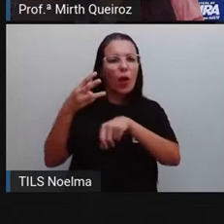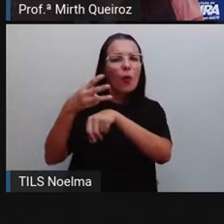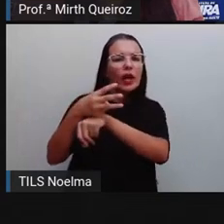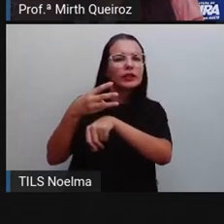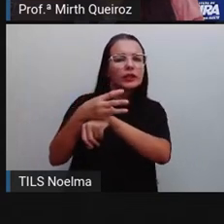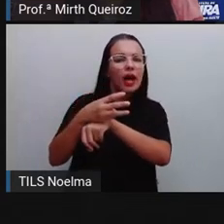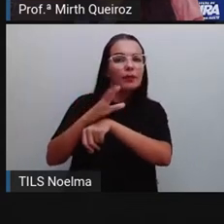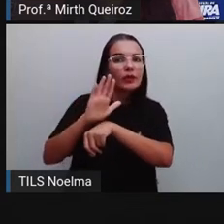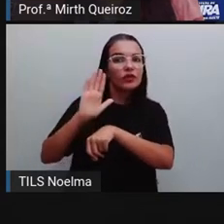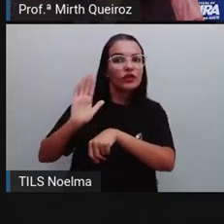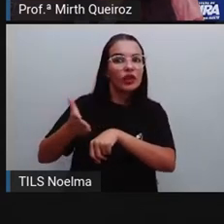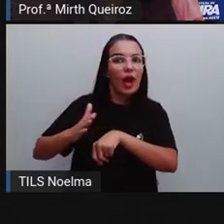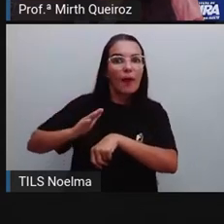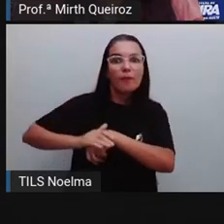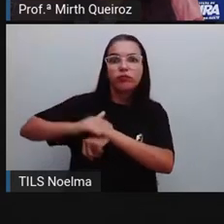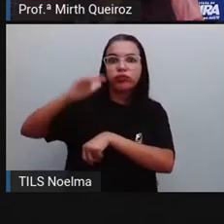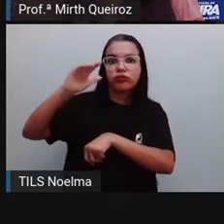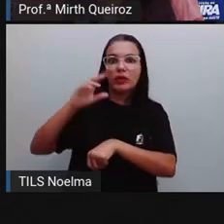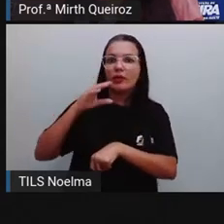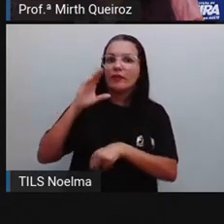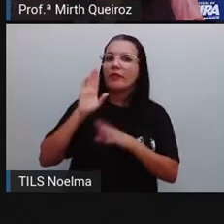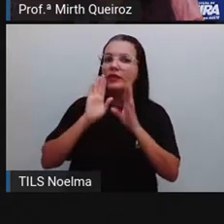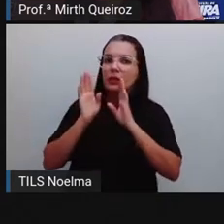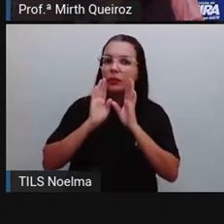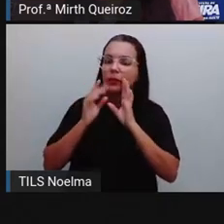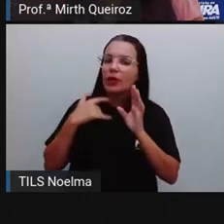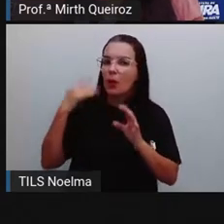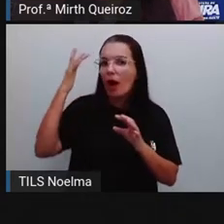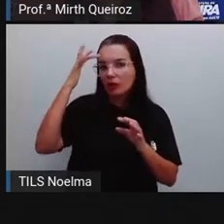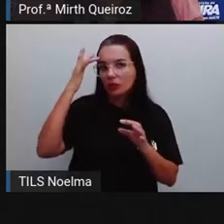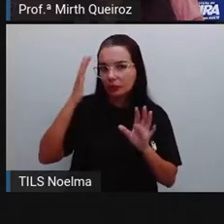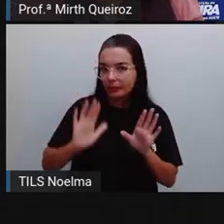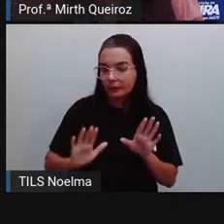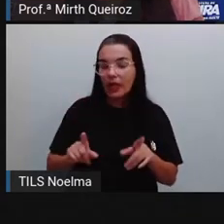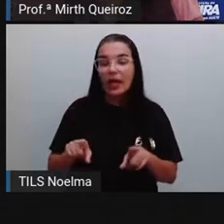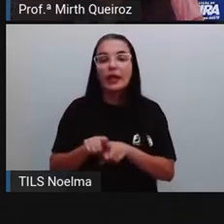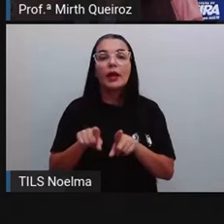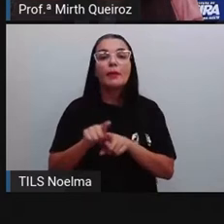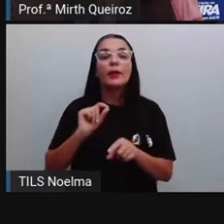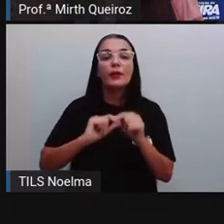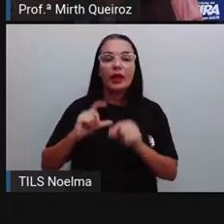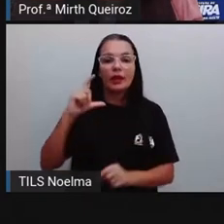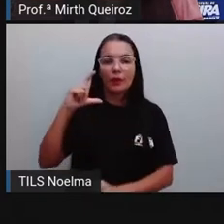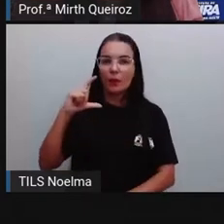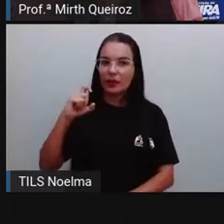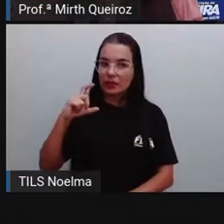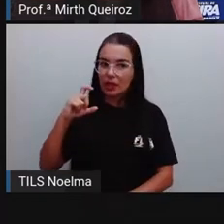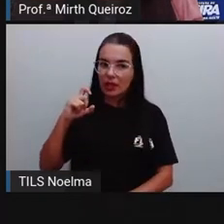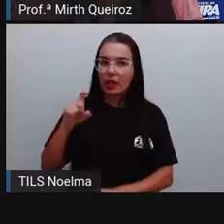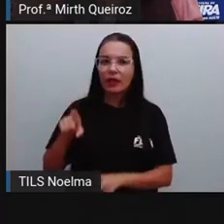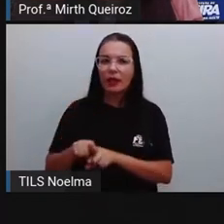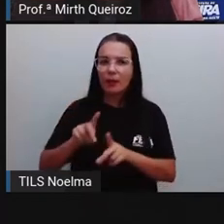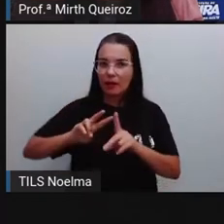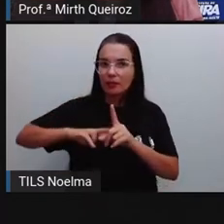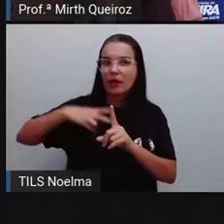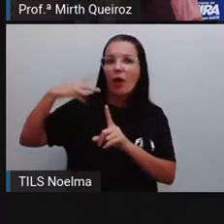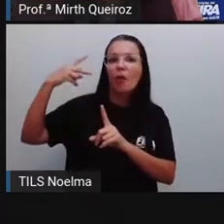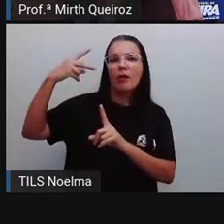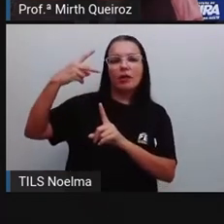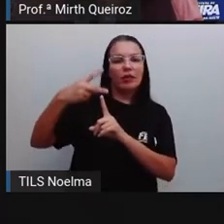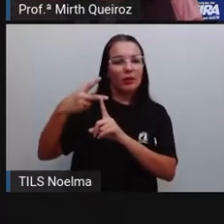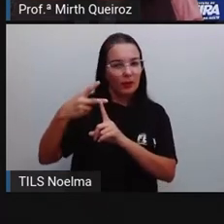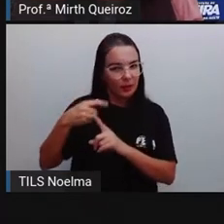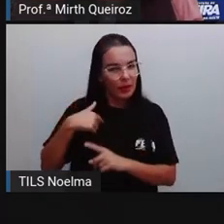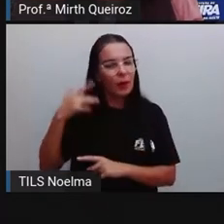superado aí o Facebook, né? Pode ser. E o Instagram, também pode ser que ele